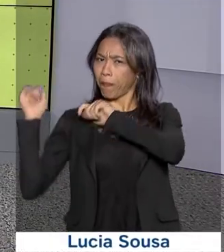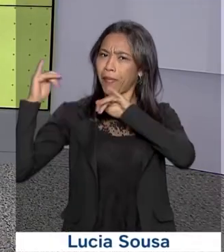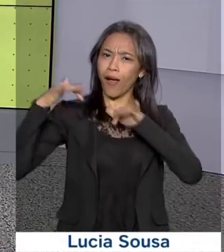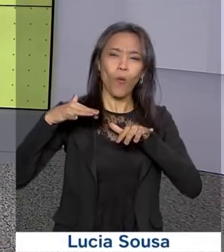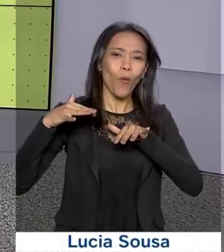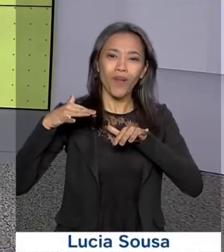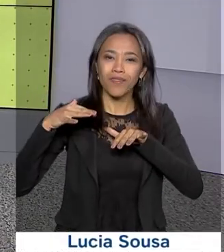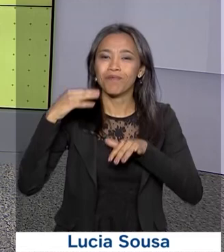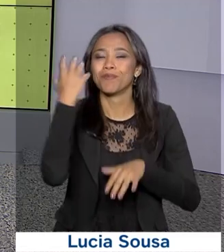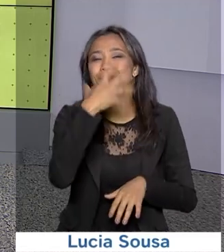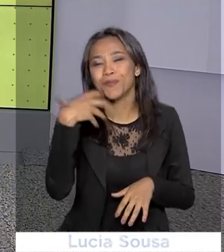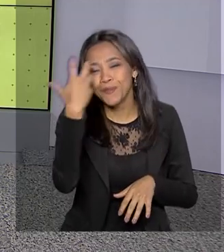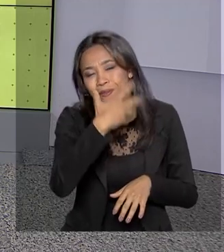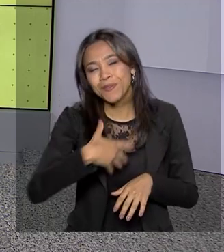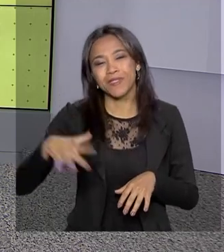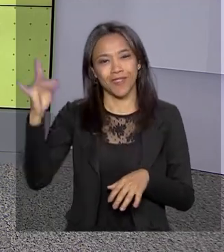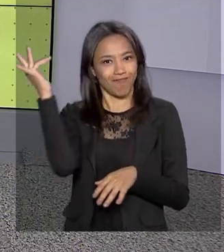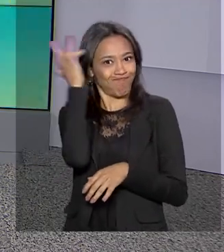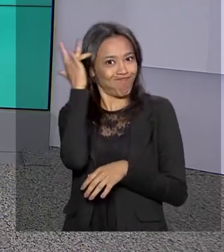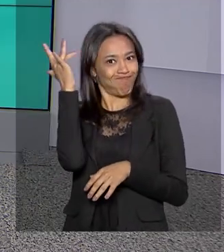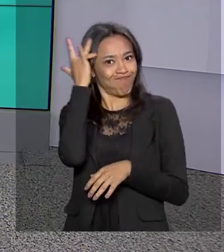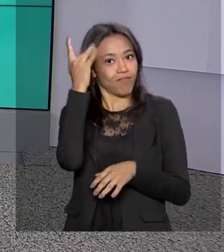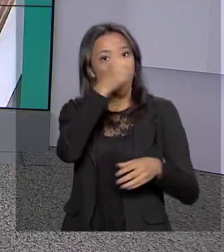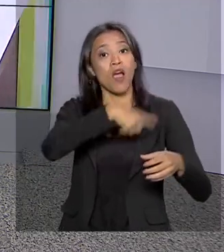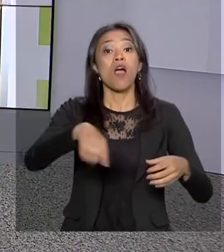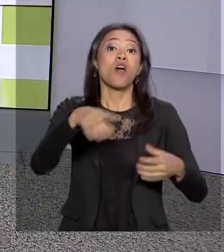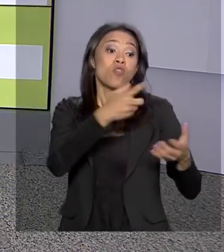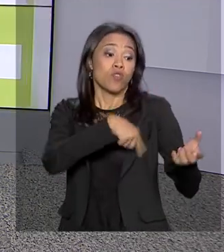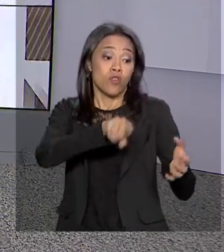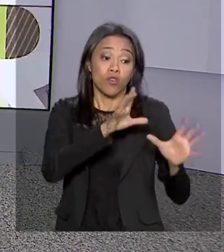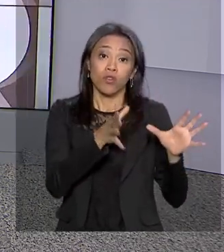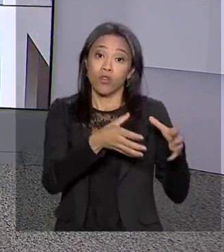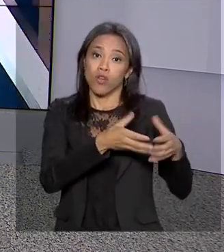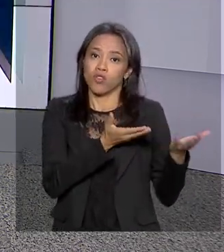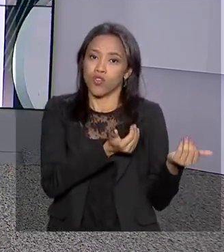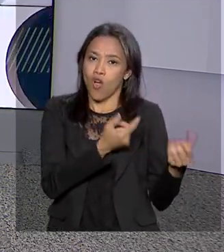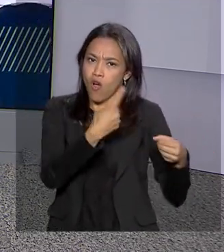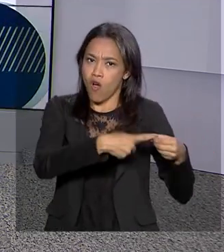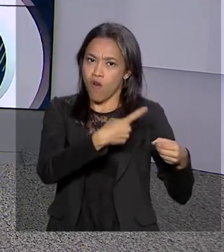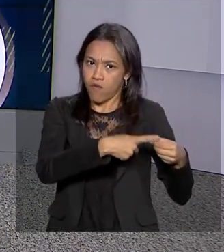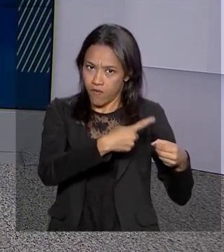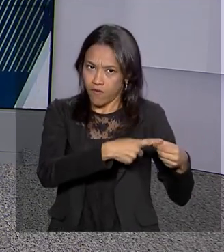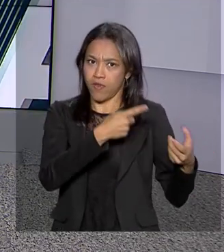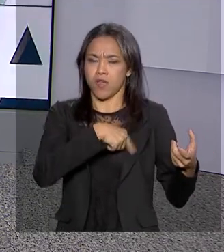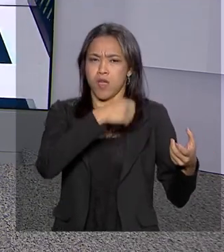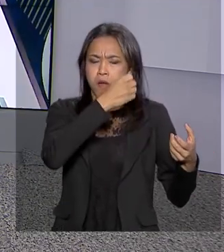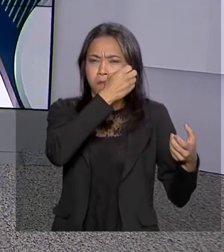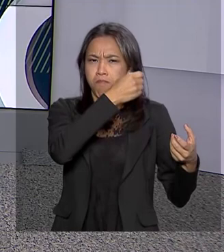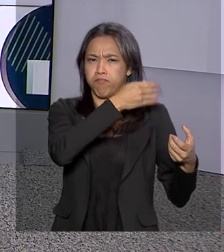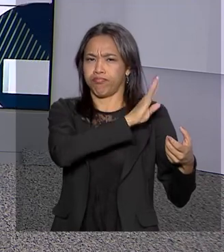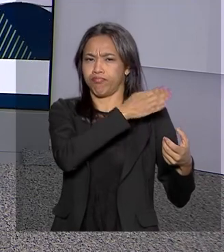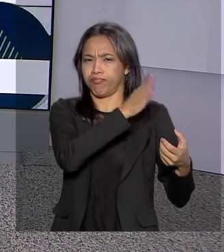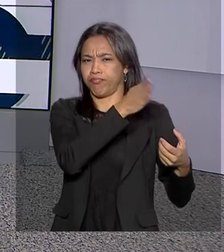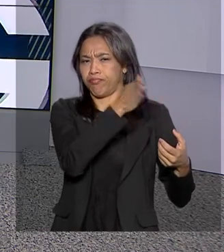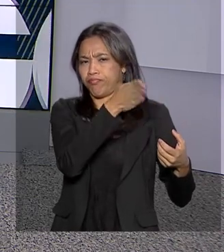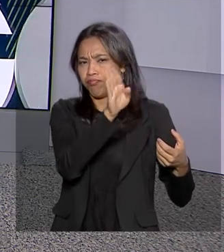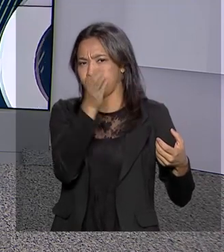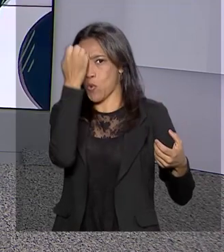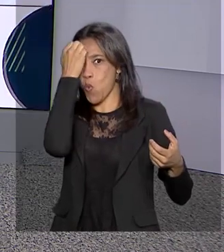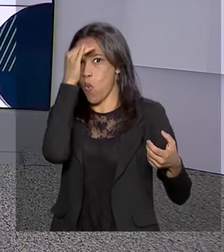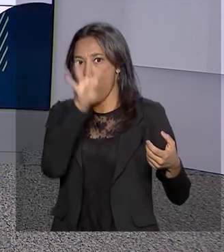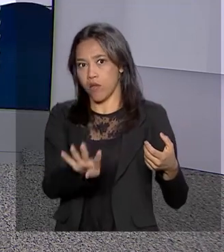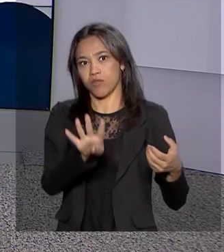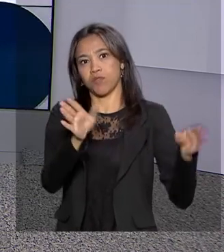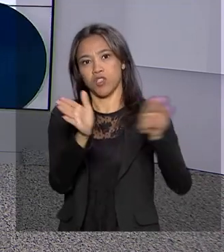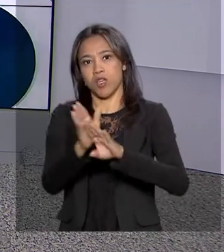boa qualidade. Jovens da cidade de Cruzeiro do Sul, no Acre, enfrentaram quatro dias de estrada até Brasília para mostrar como a